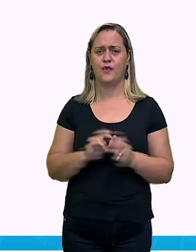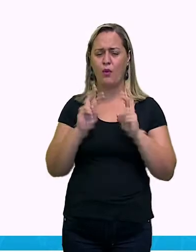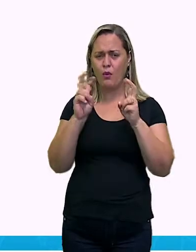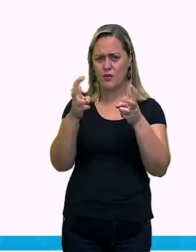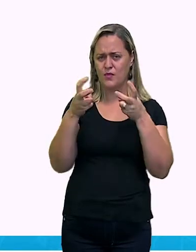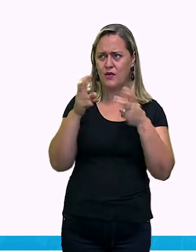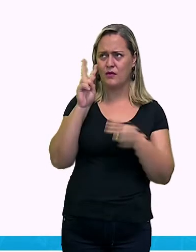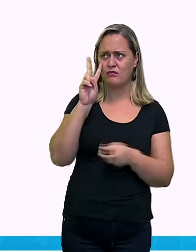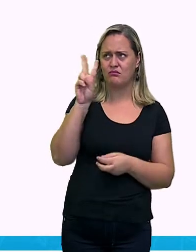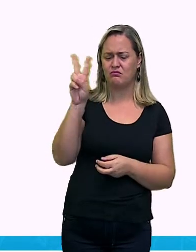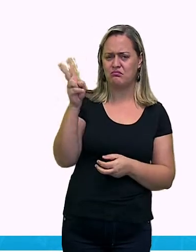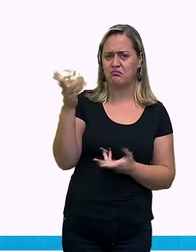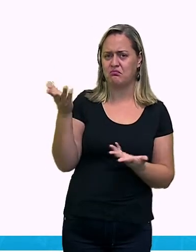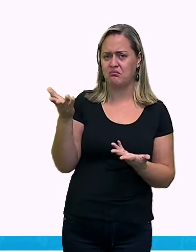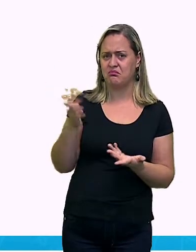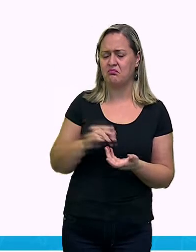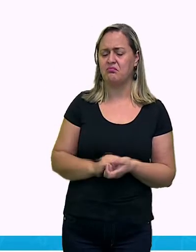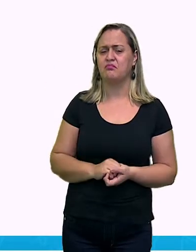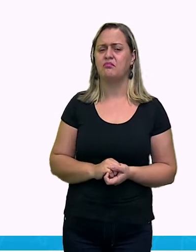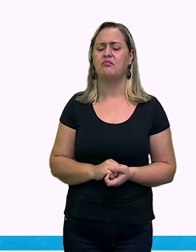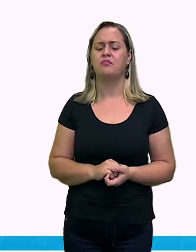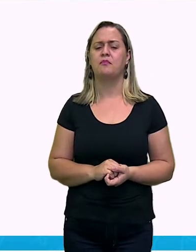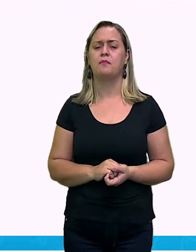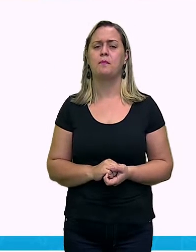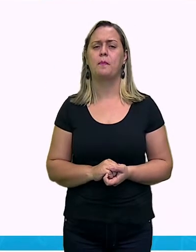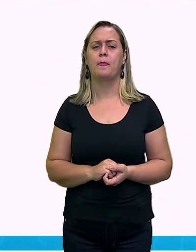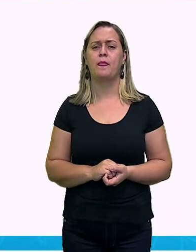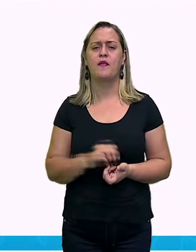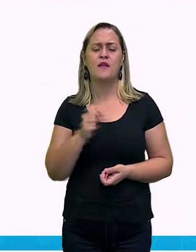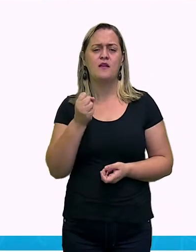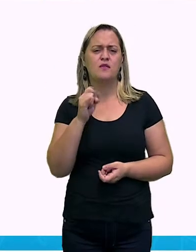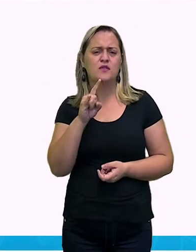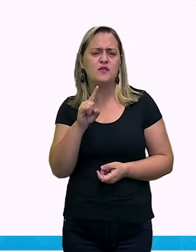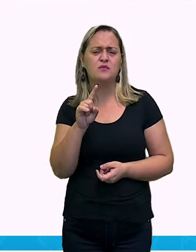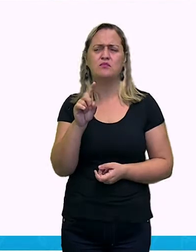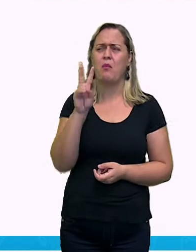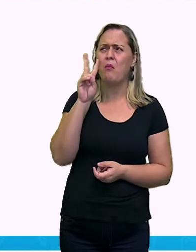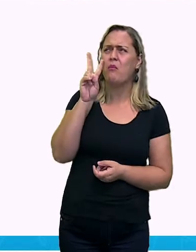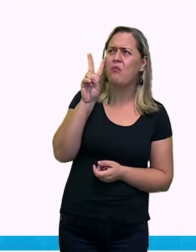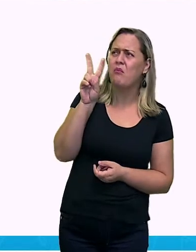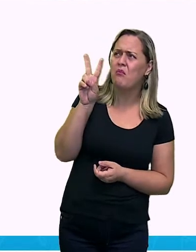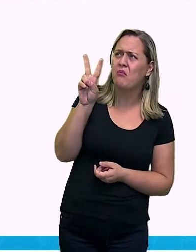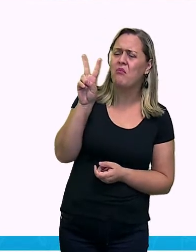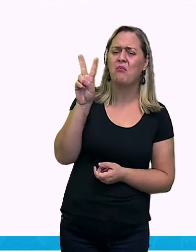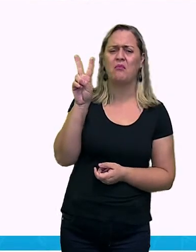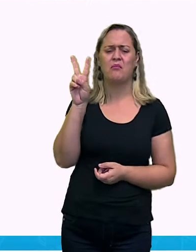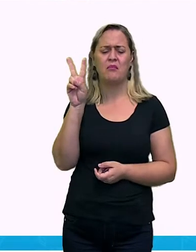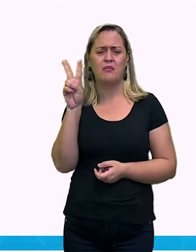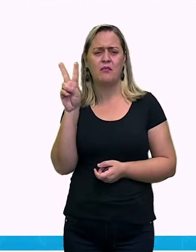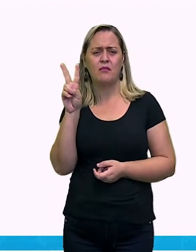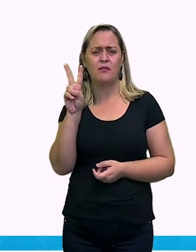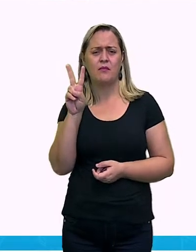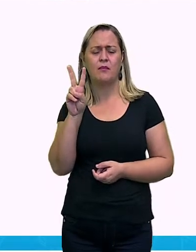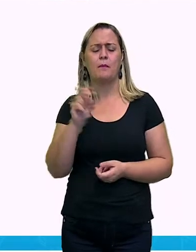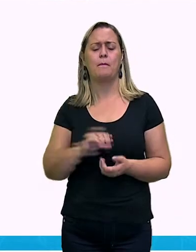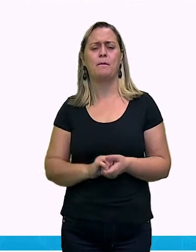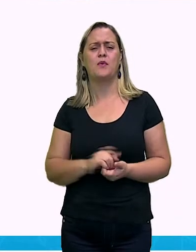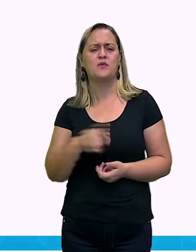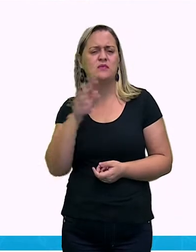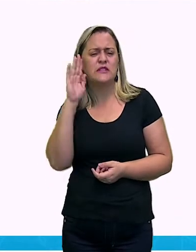Se você parar para observar e observar, bem aí na sua TV, você vai ver que tem uma